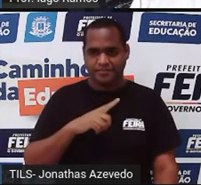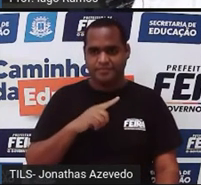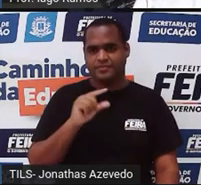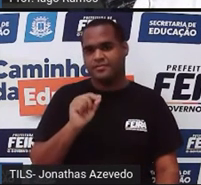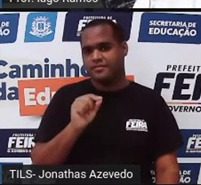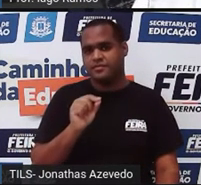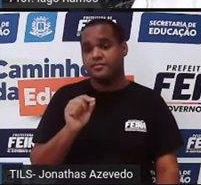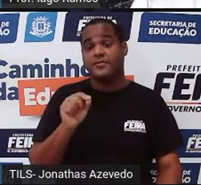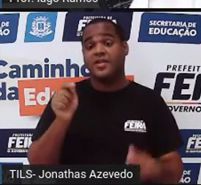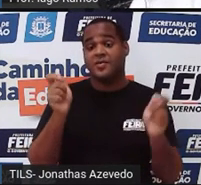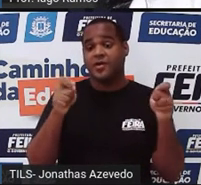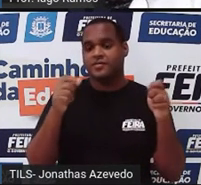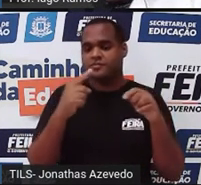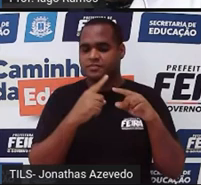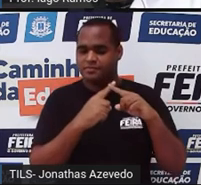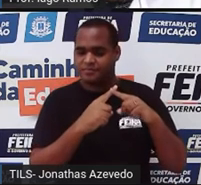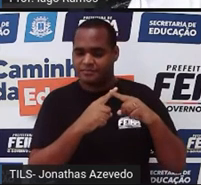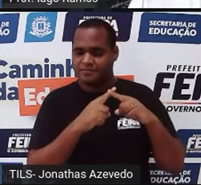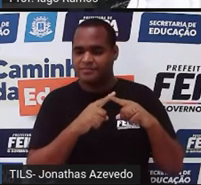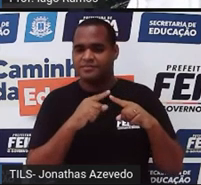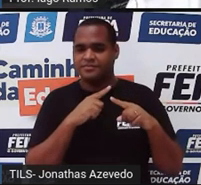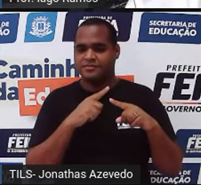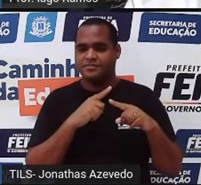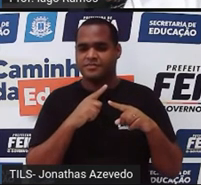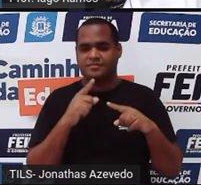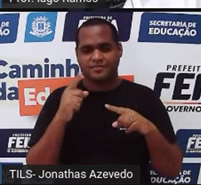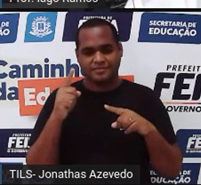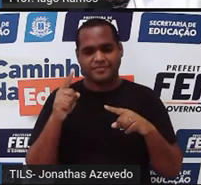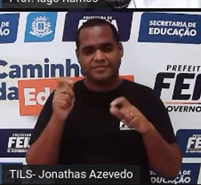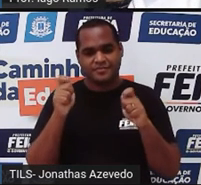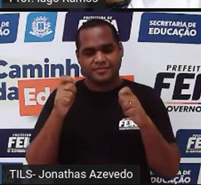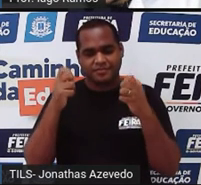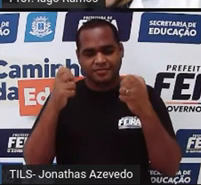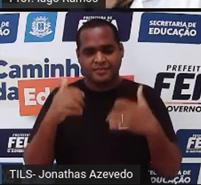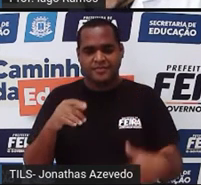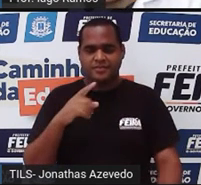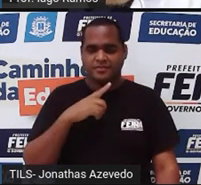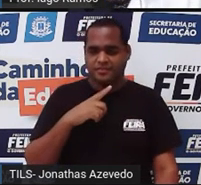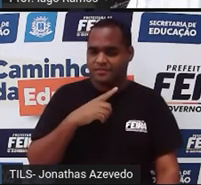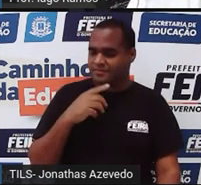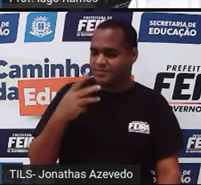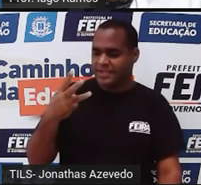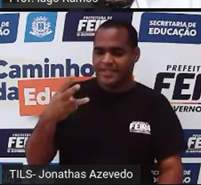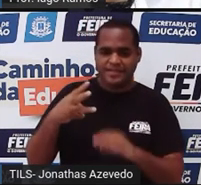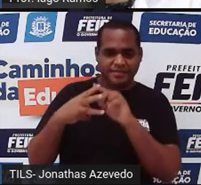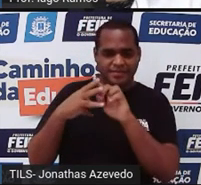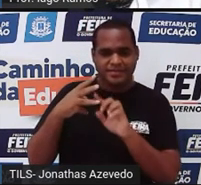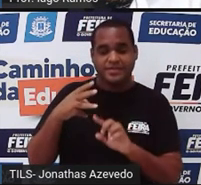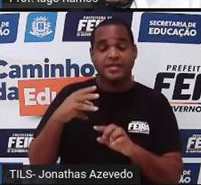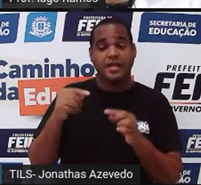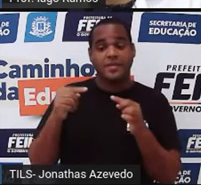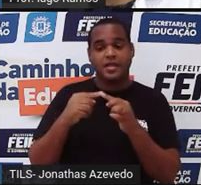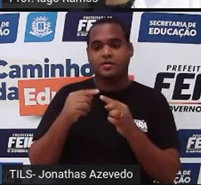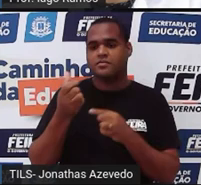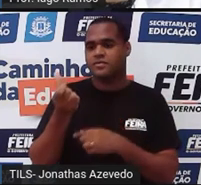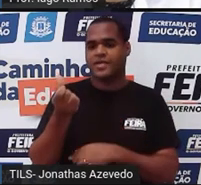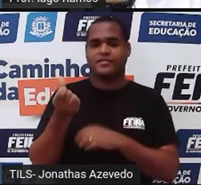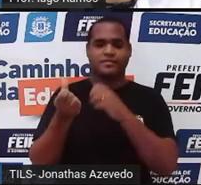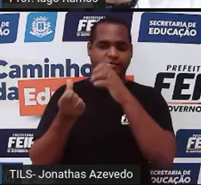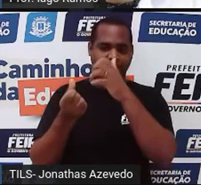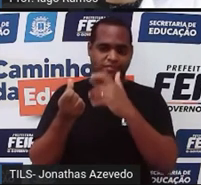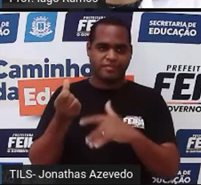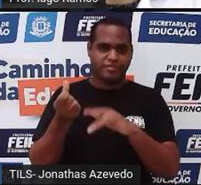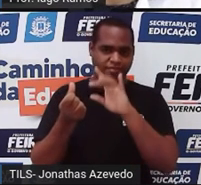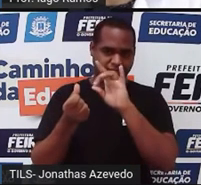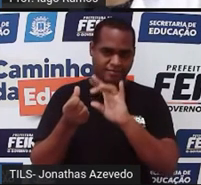multiplicar pelas opções de camisa, que são três, vai dar seis opções, como a gente